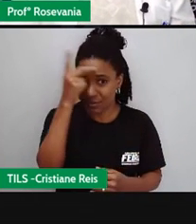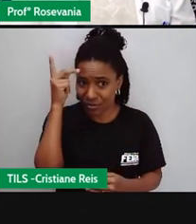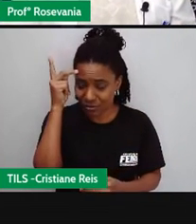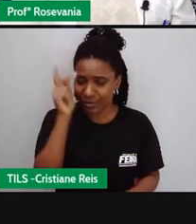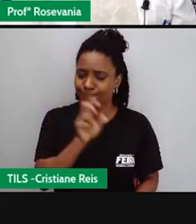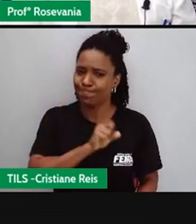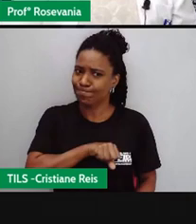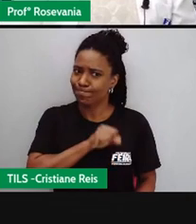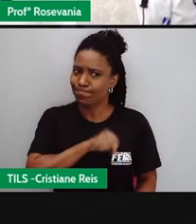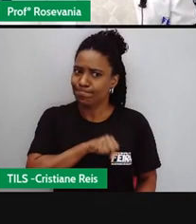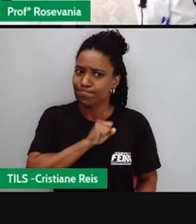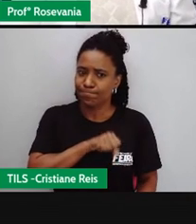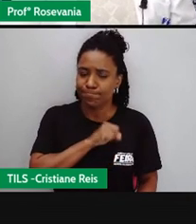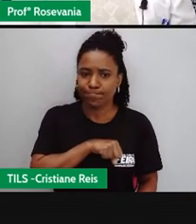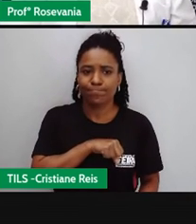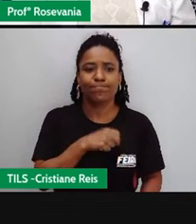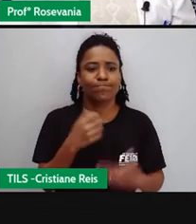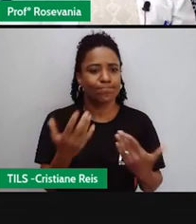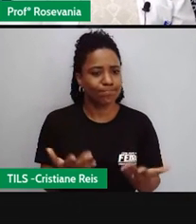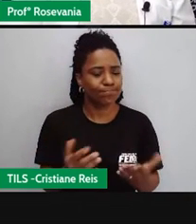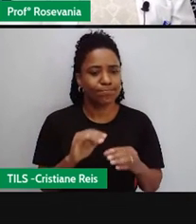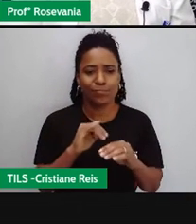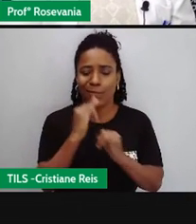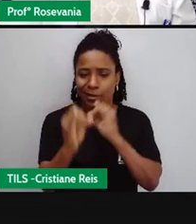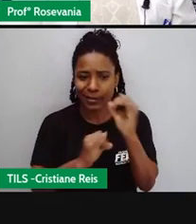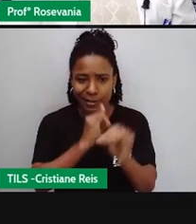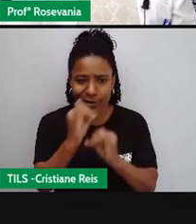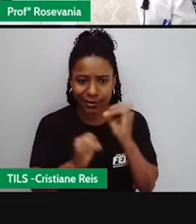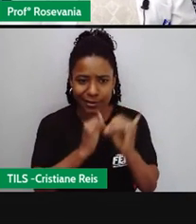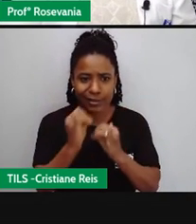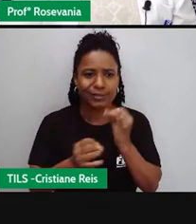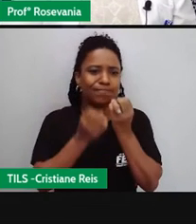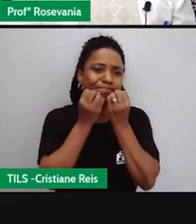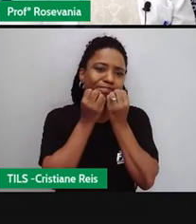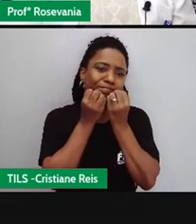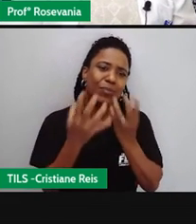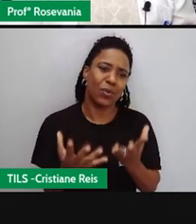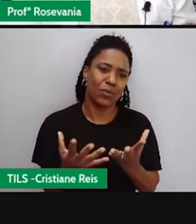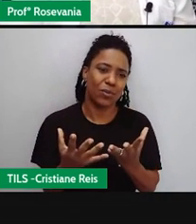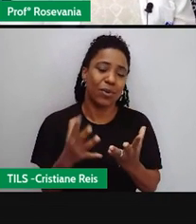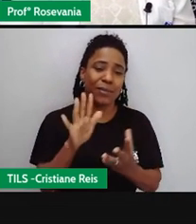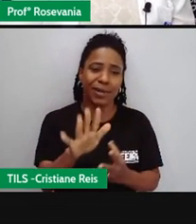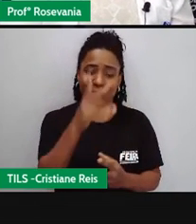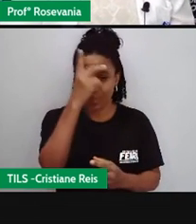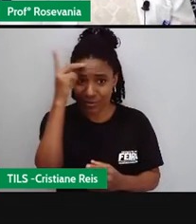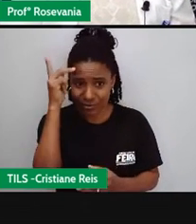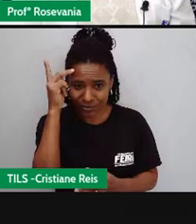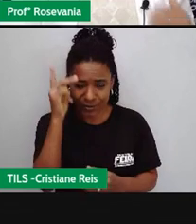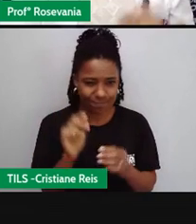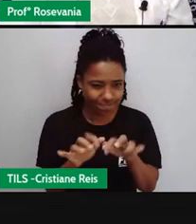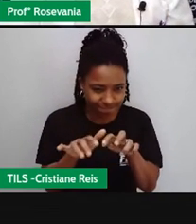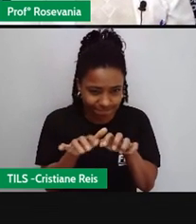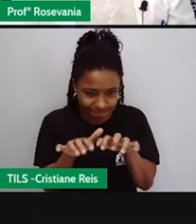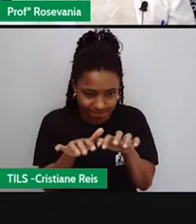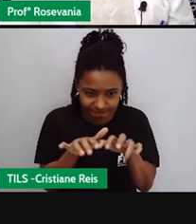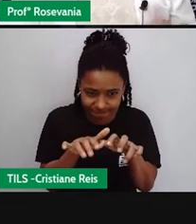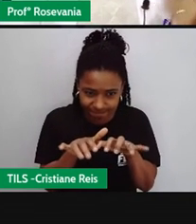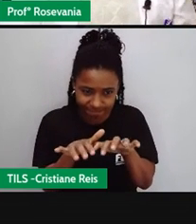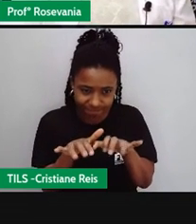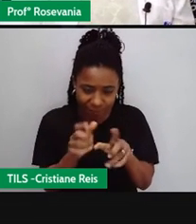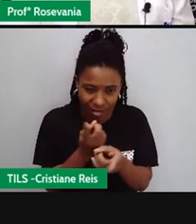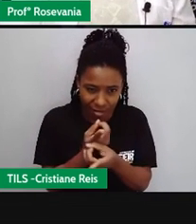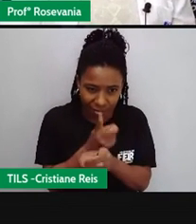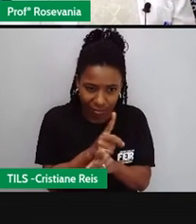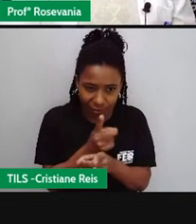vamos dizer assim, de um recurso tão importante e que pessoas pegam, gastam sua inteligência para desinformar